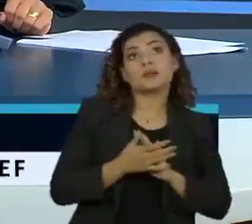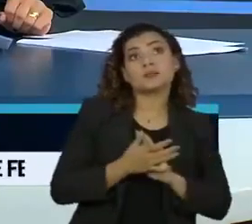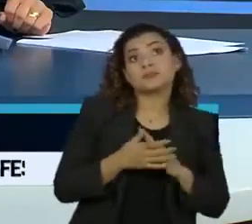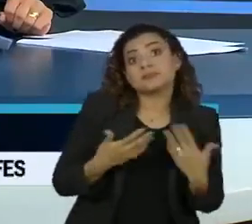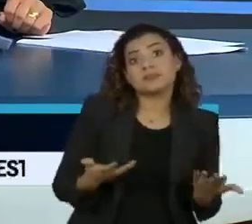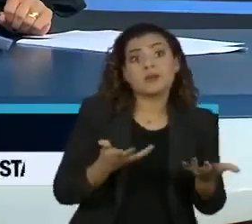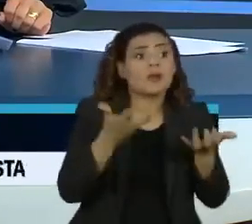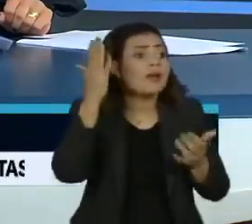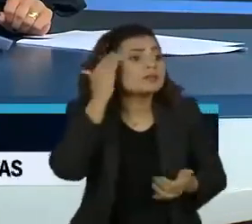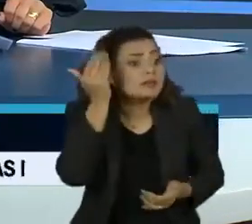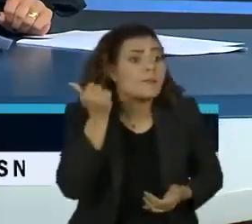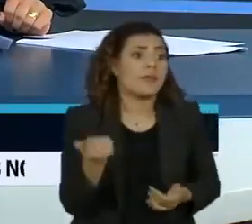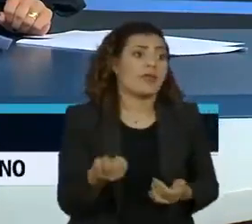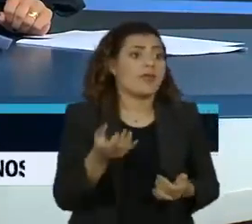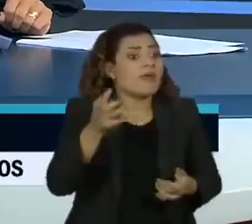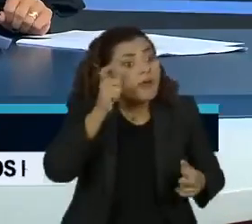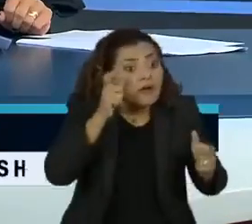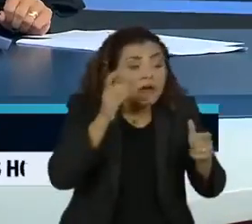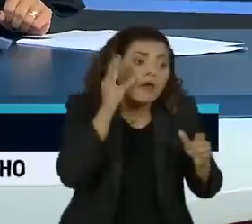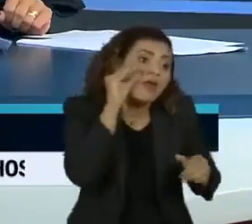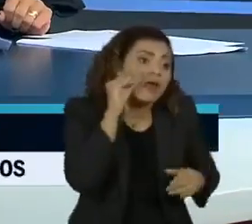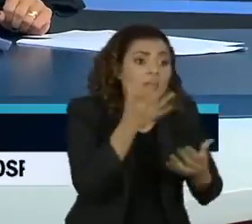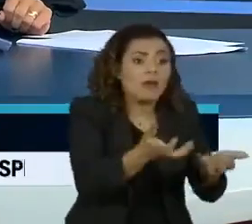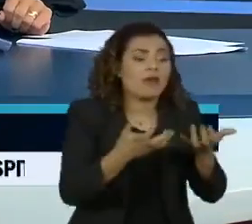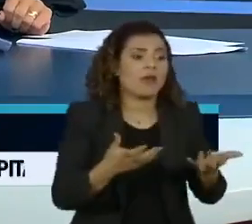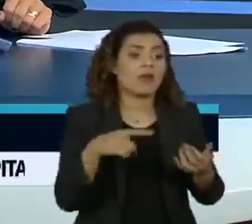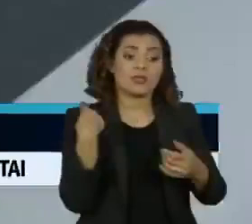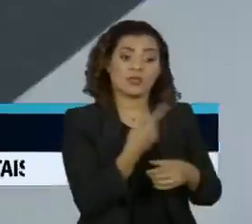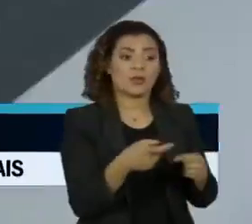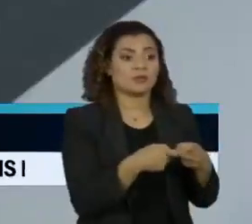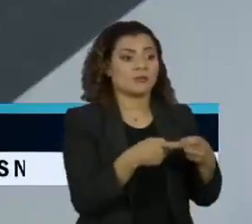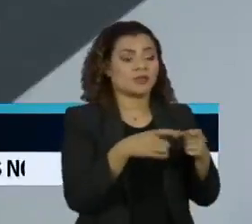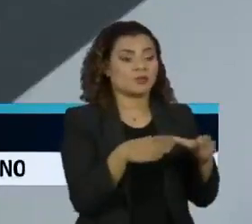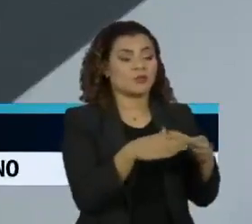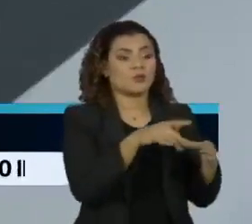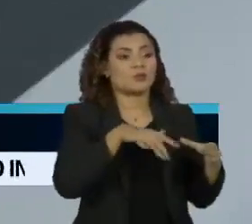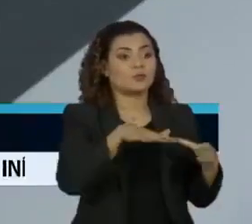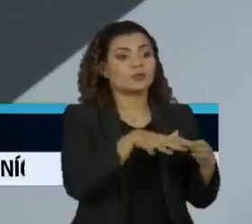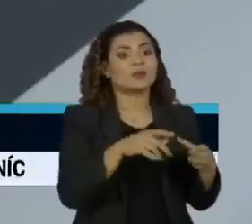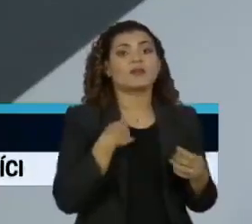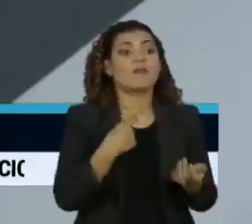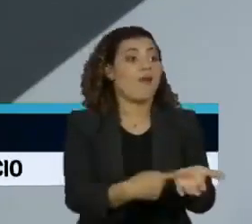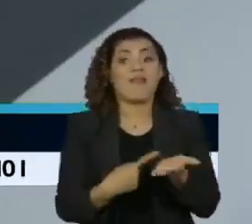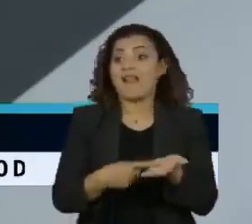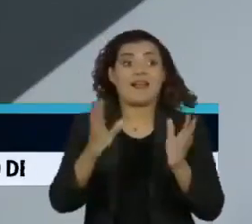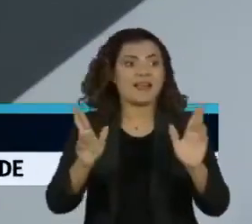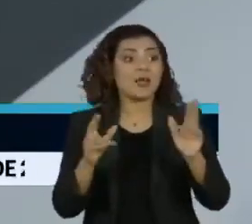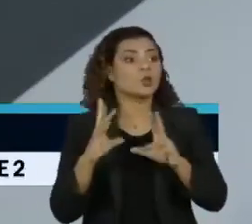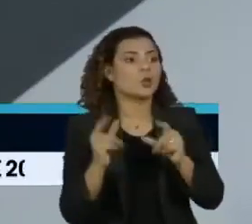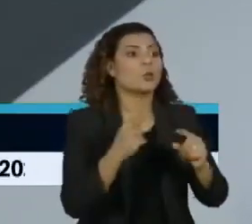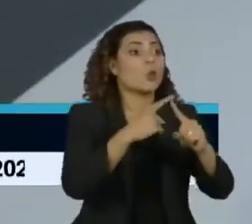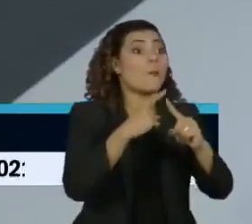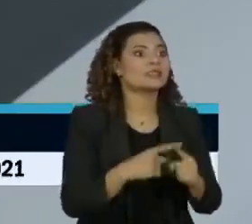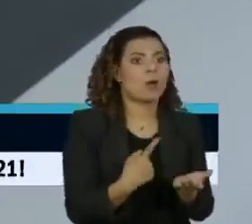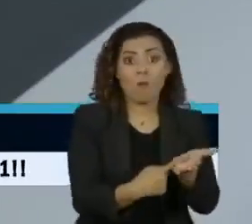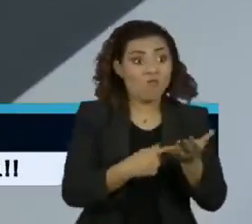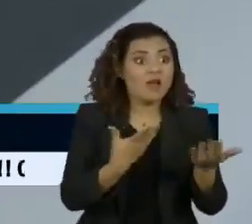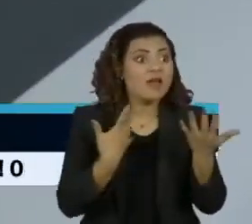Então, entre nós, médicos, tinha até um grupo fazendo um bolão. Eu